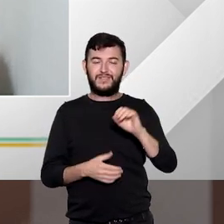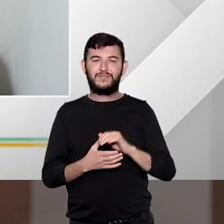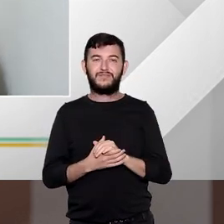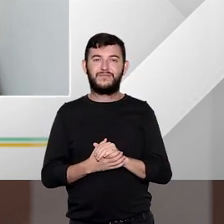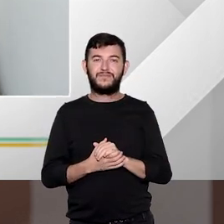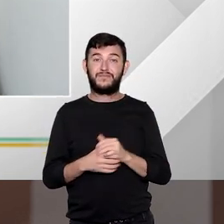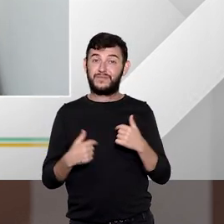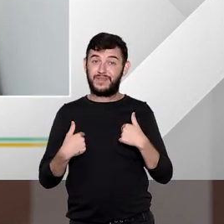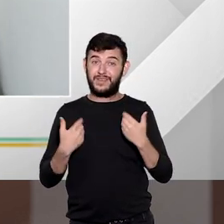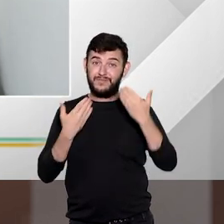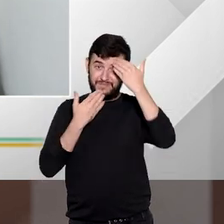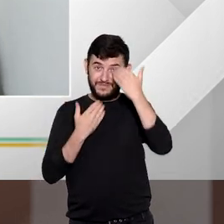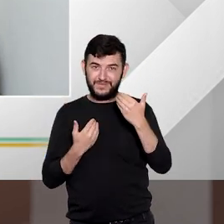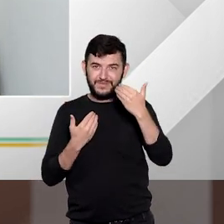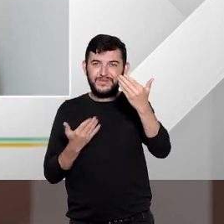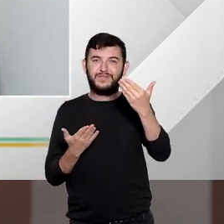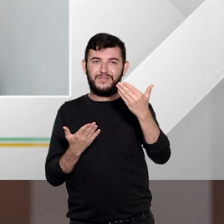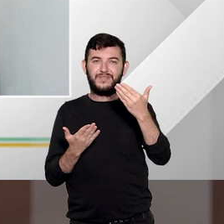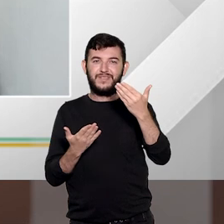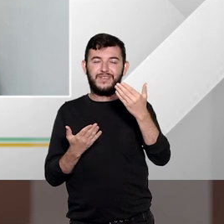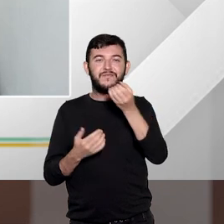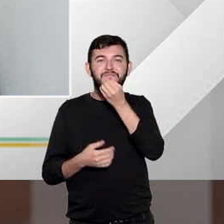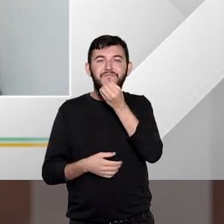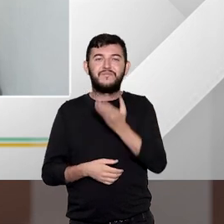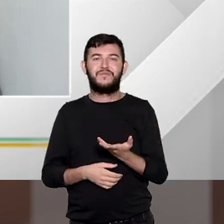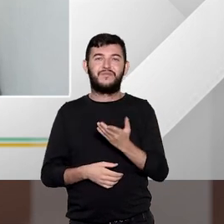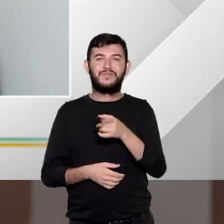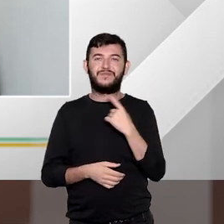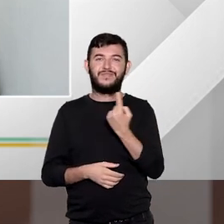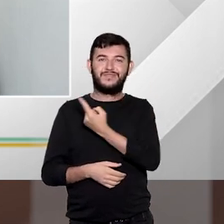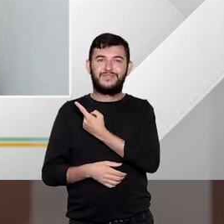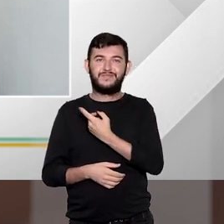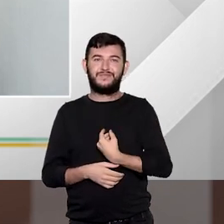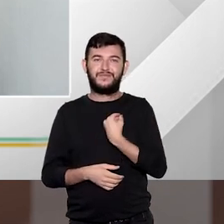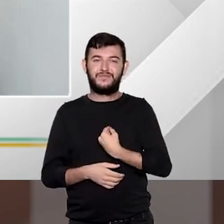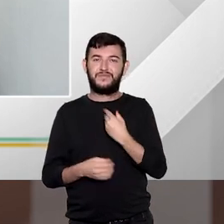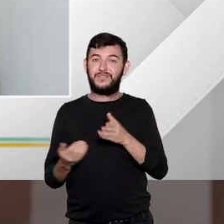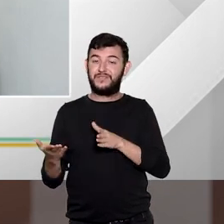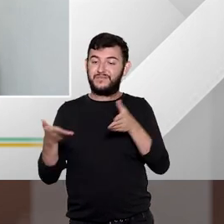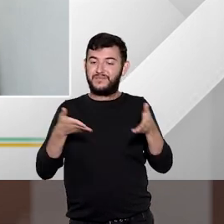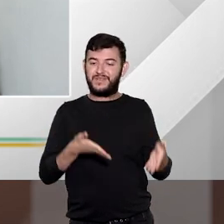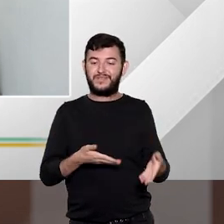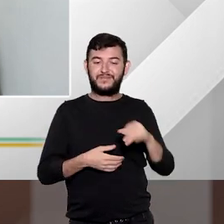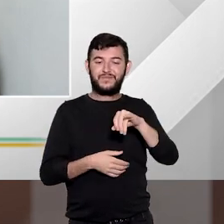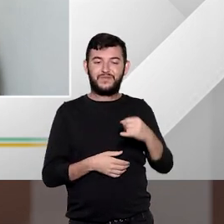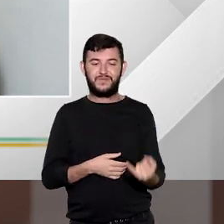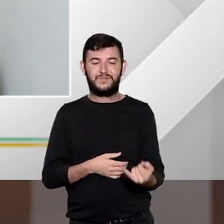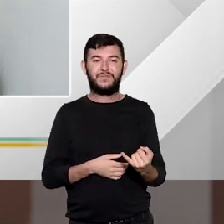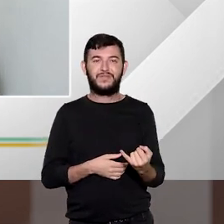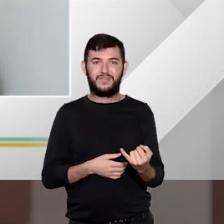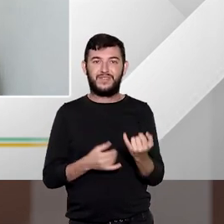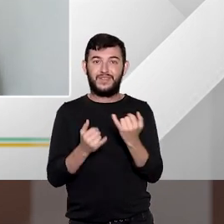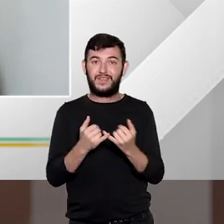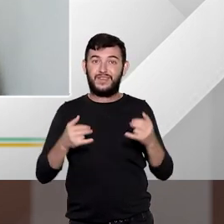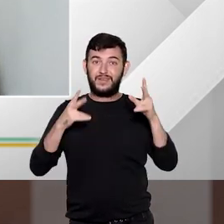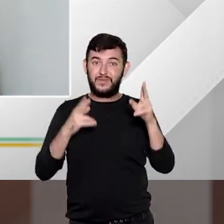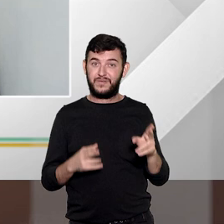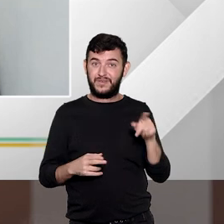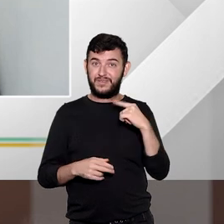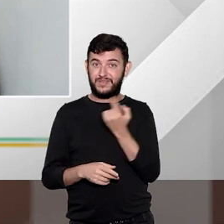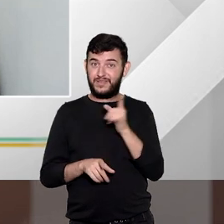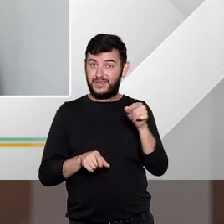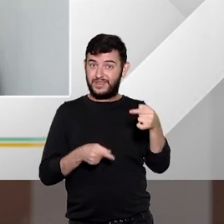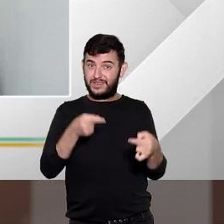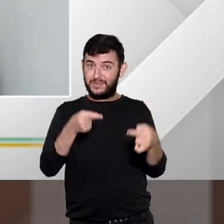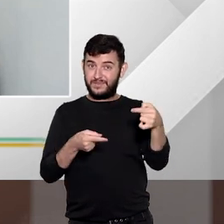eu que agradeço sempre bom a gente participar de oportunidades como essa quando a gente pode debater